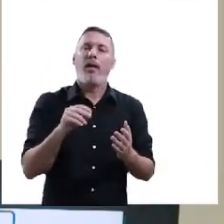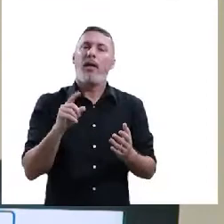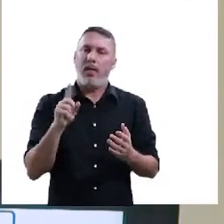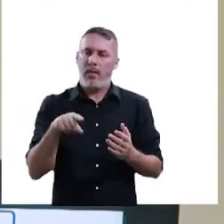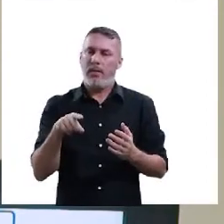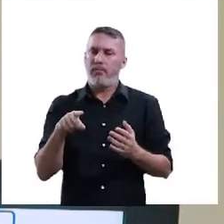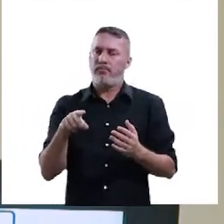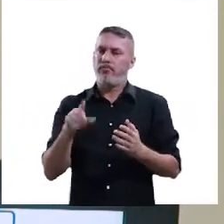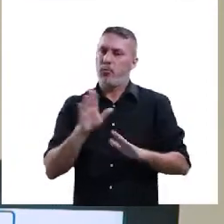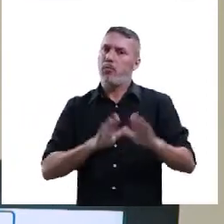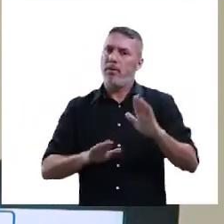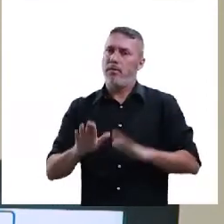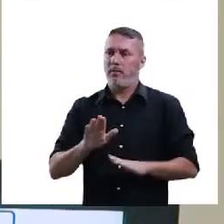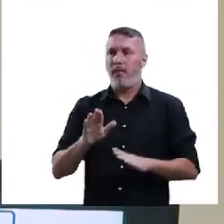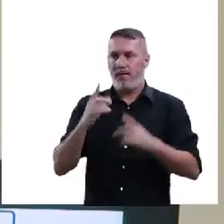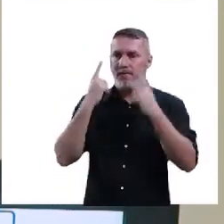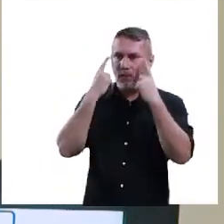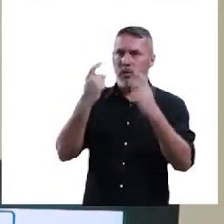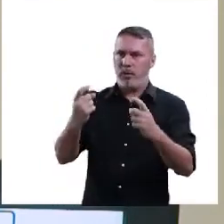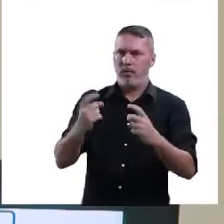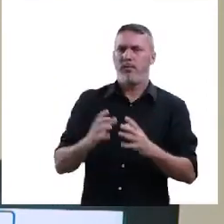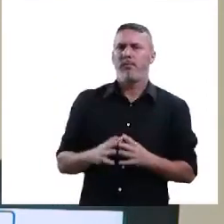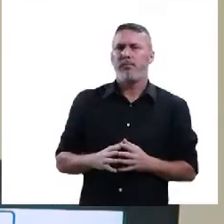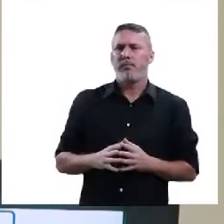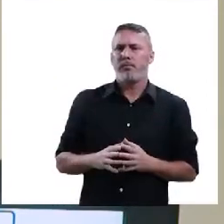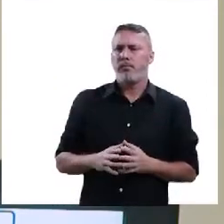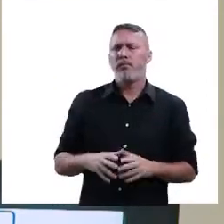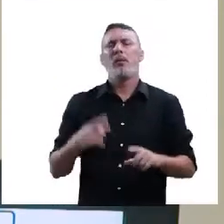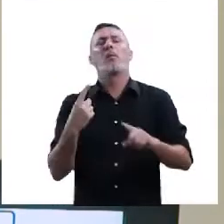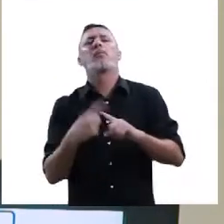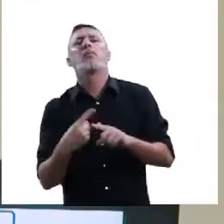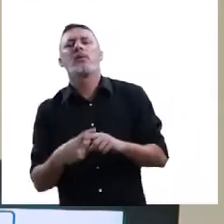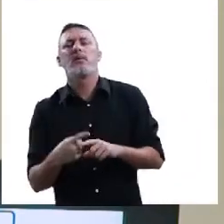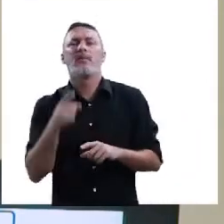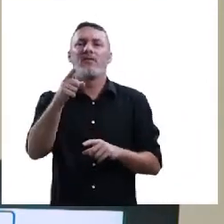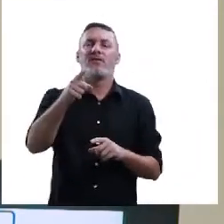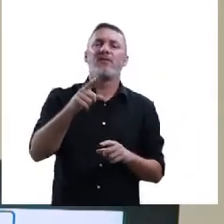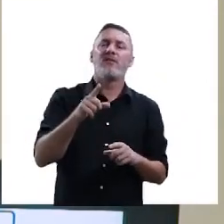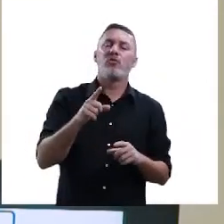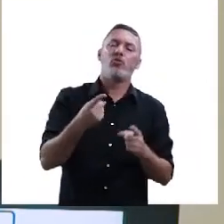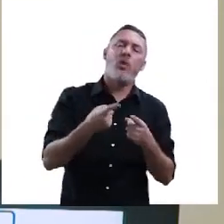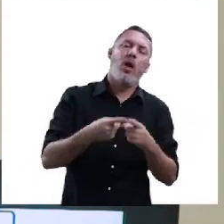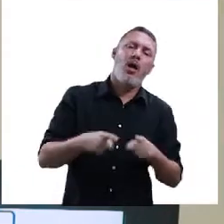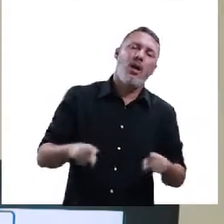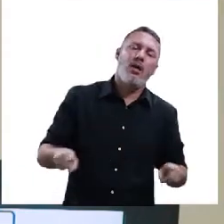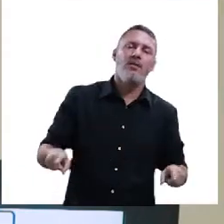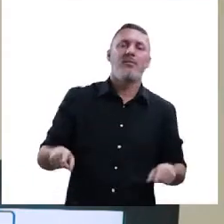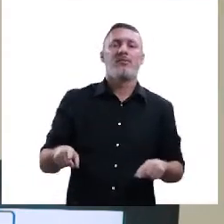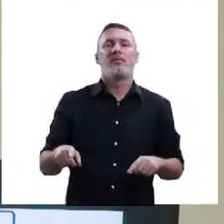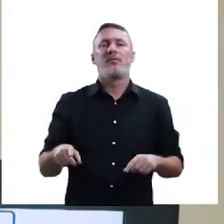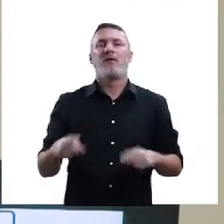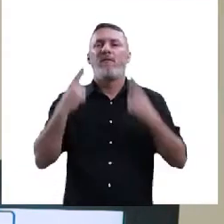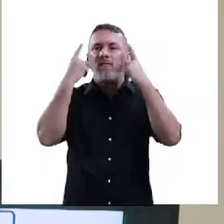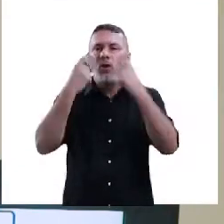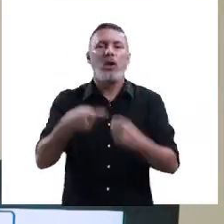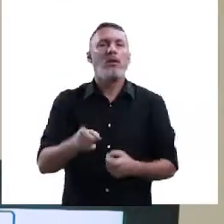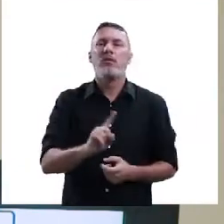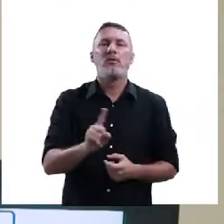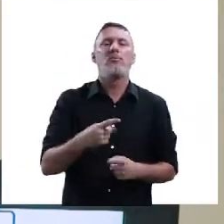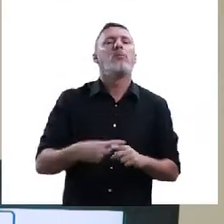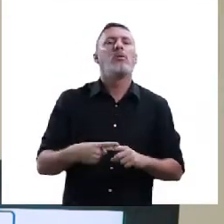vocês, foi uma violência. Então, por quê, né, quando você vai lá para fazer um churrasquinho, você não trata como violência?